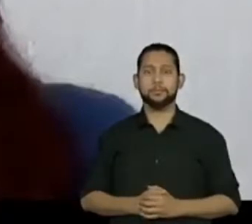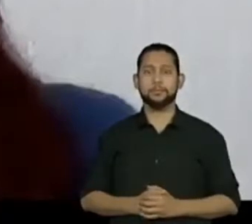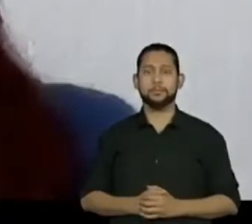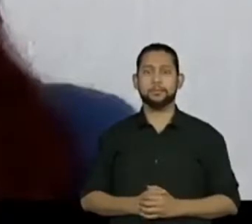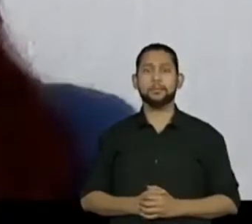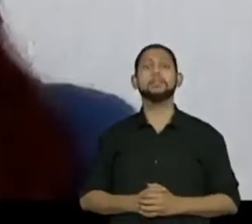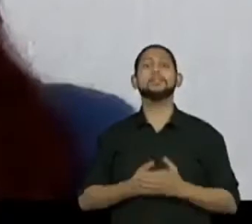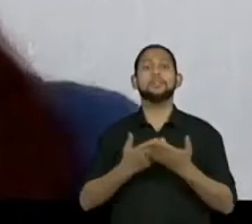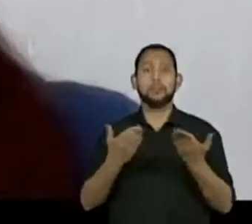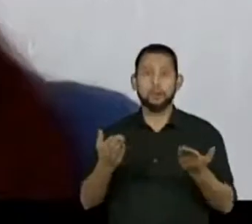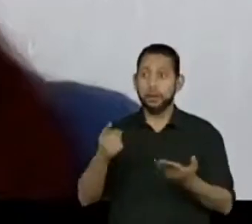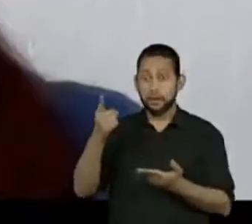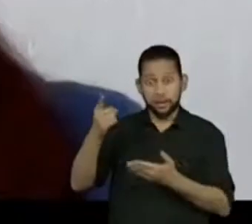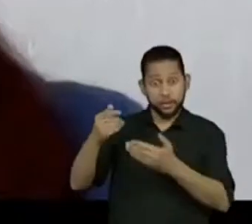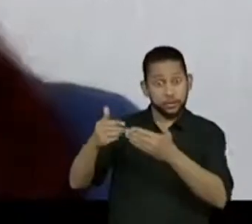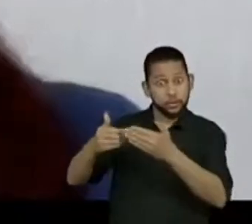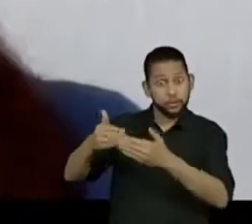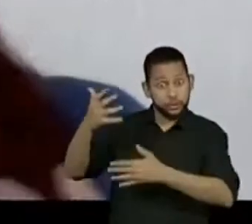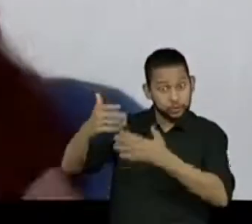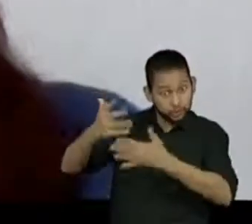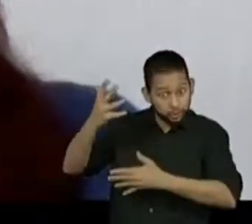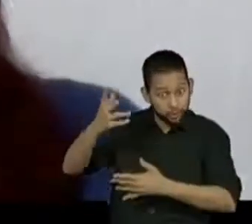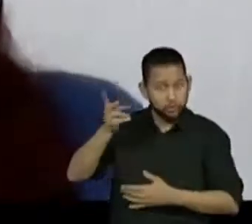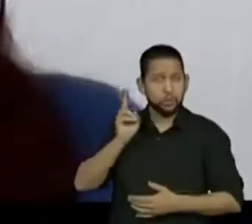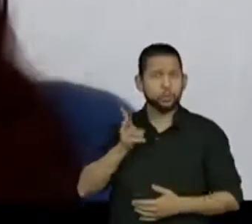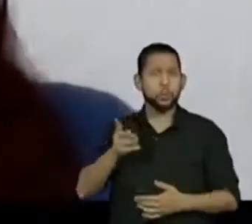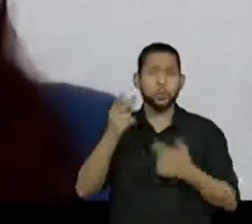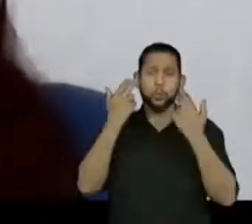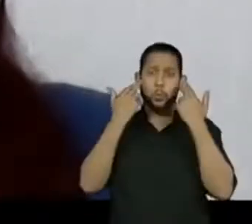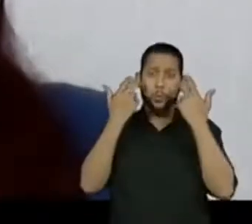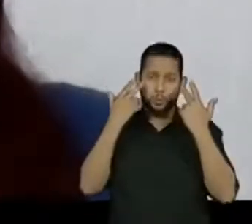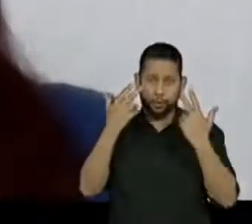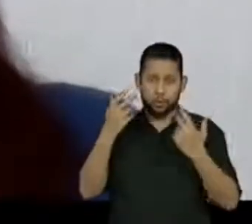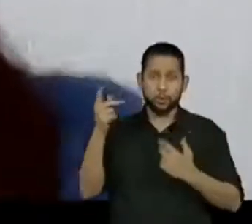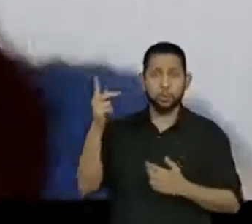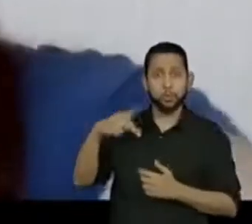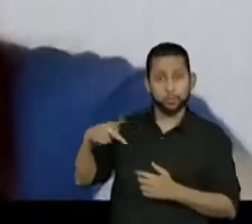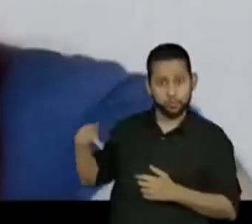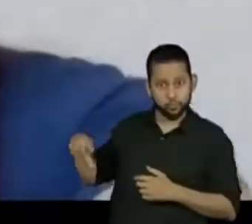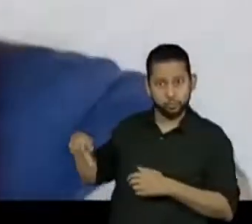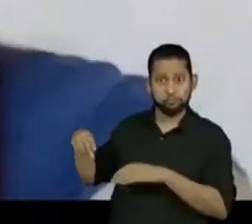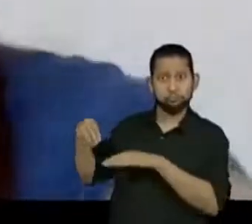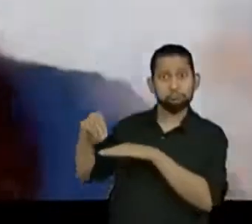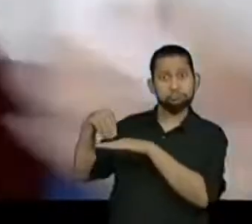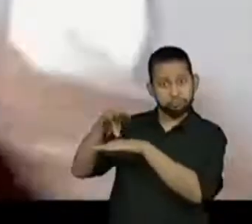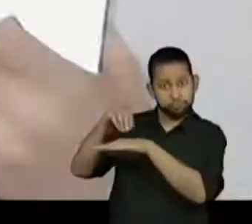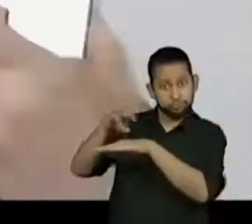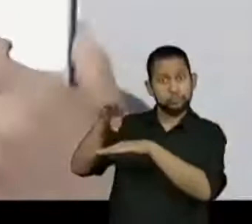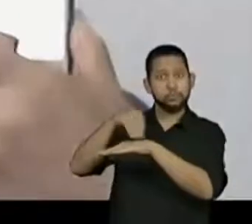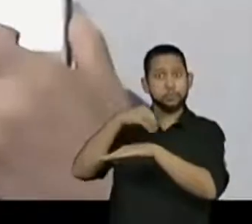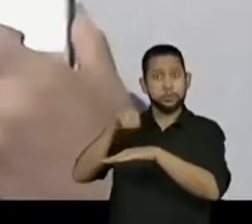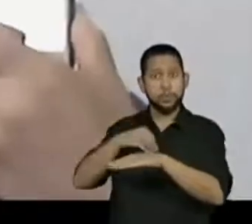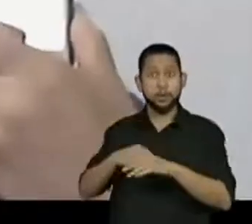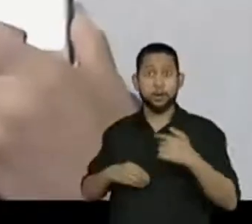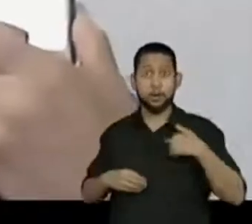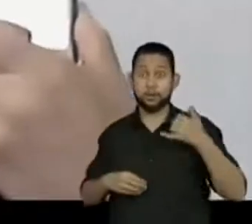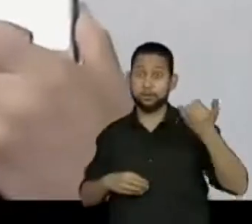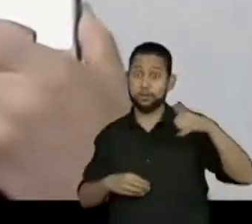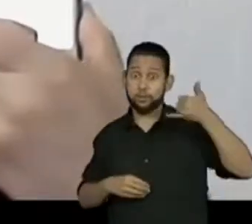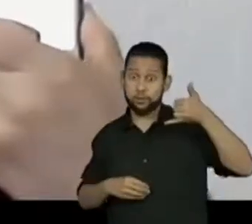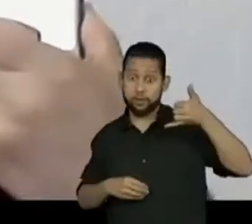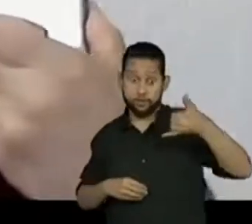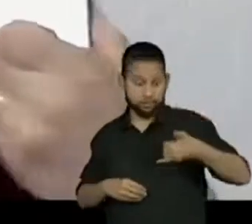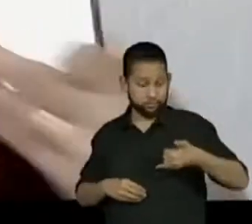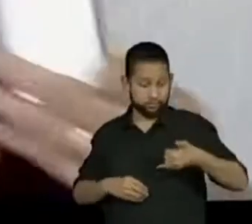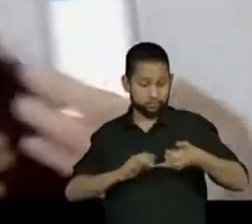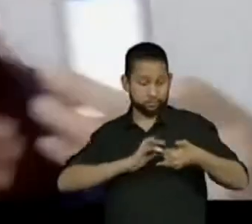...no chat normal comigo aqui da minha casa. E eu já estou com o celular a postos